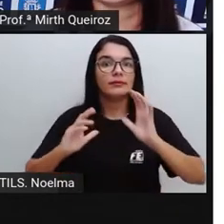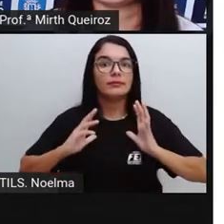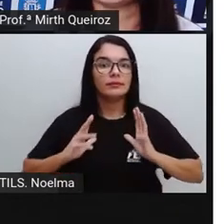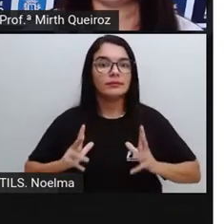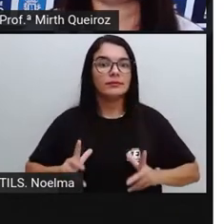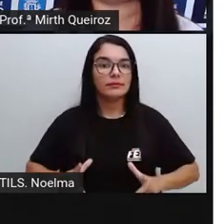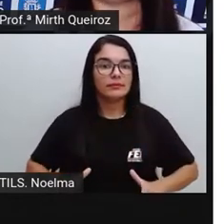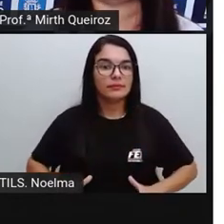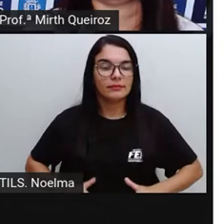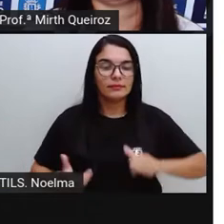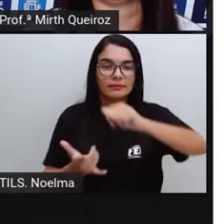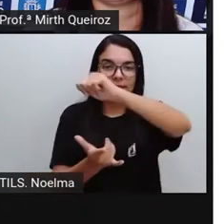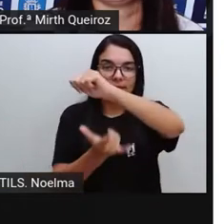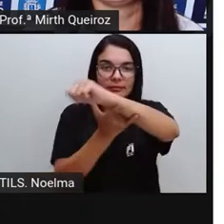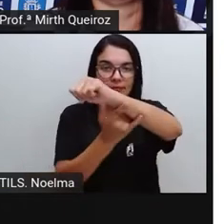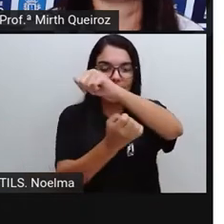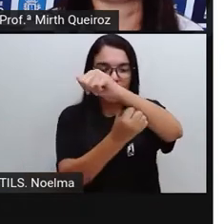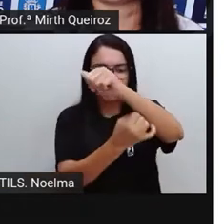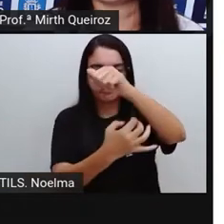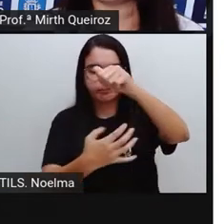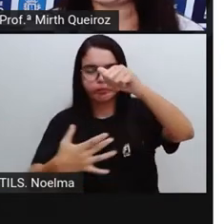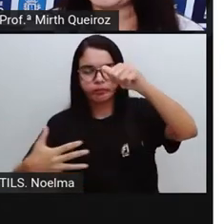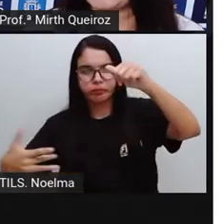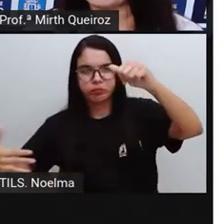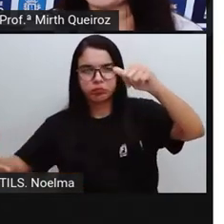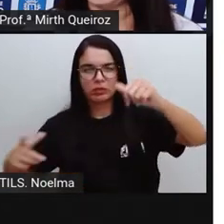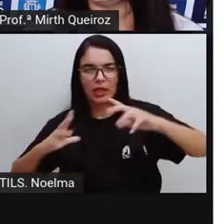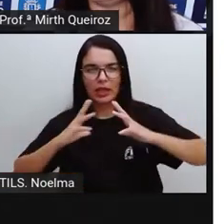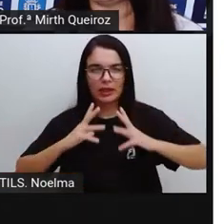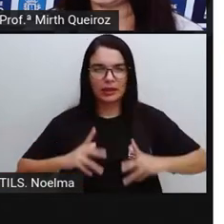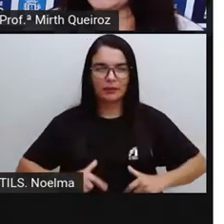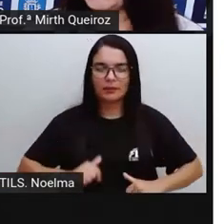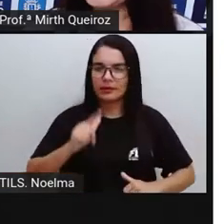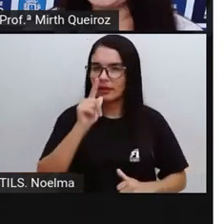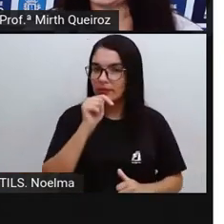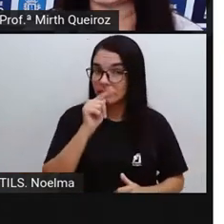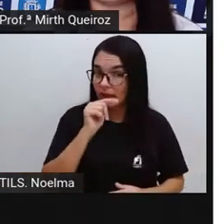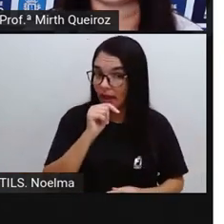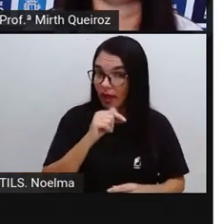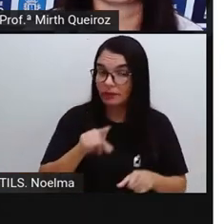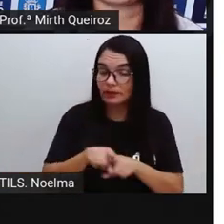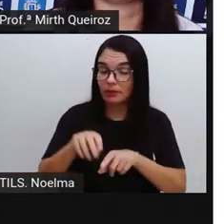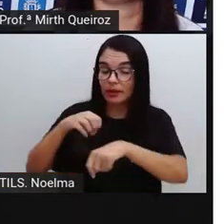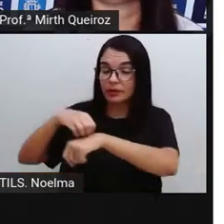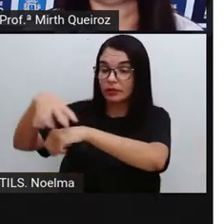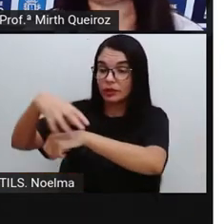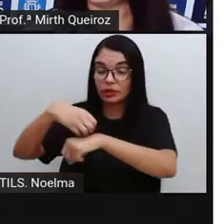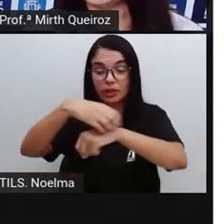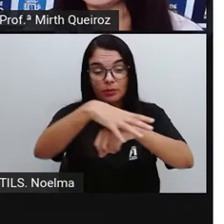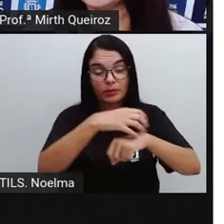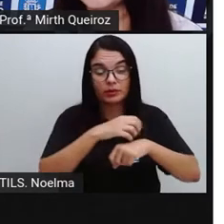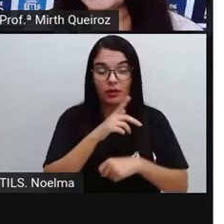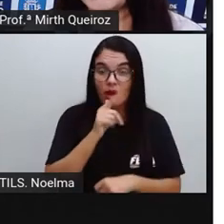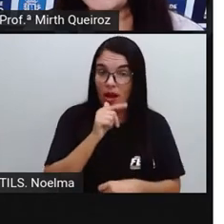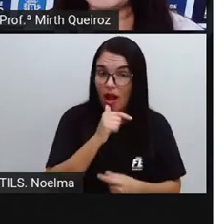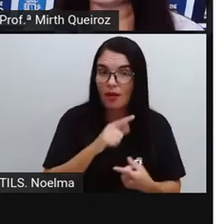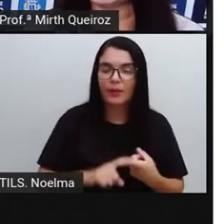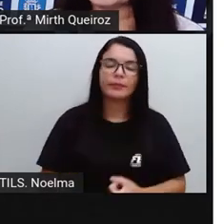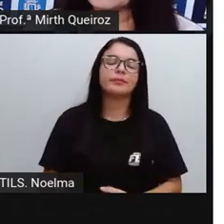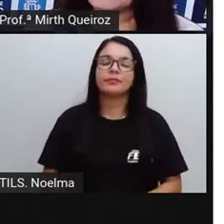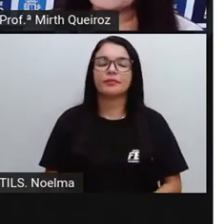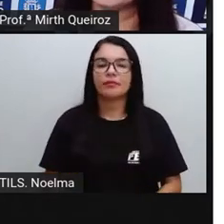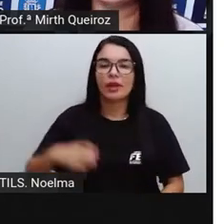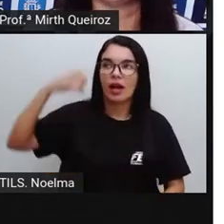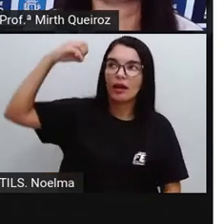é um tipo de serviço público Que vai desde o tratamento de água E distribuição, né? De água e esgoto A